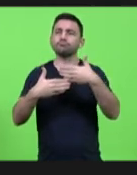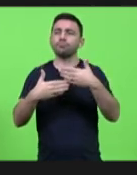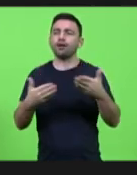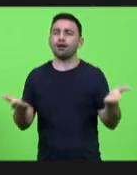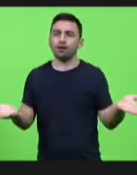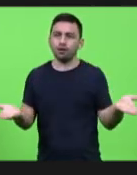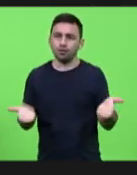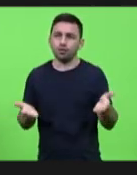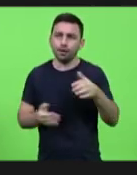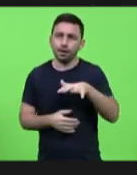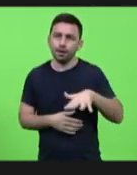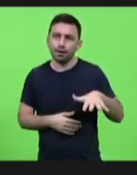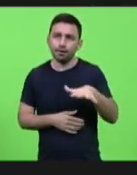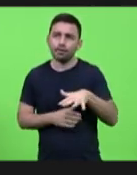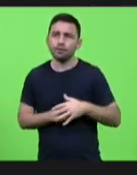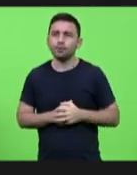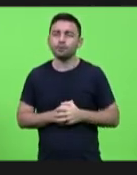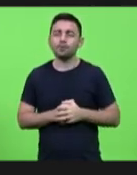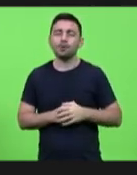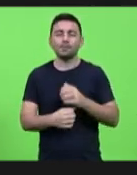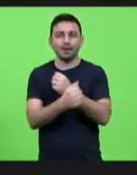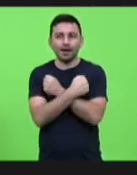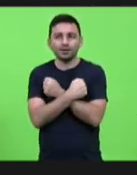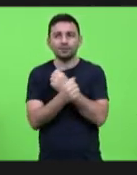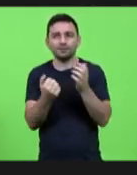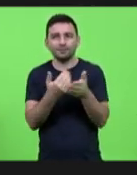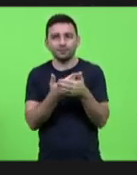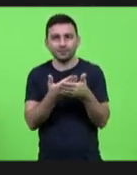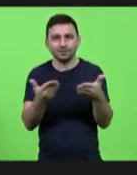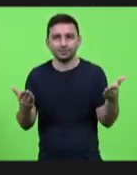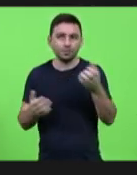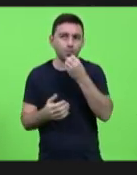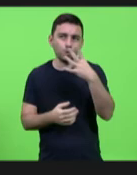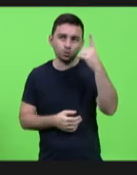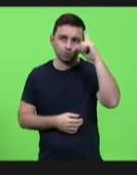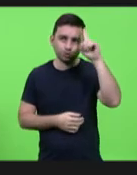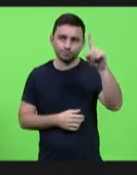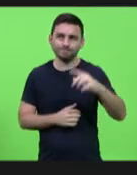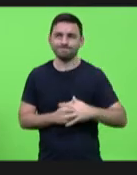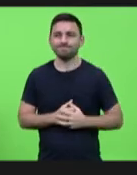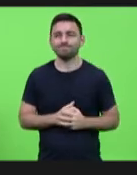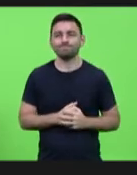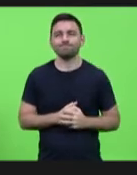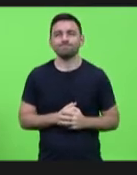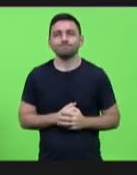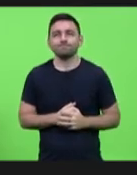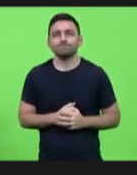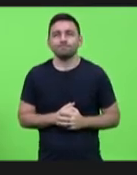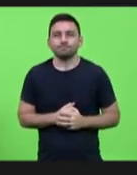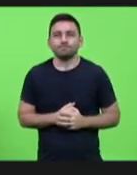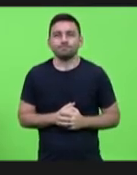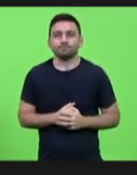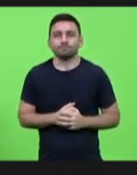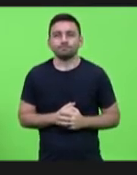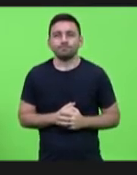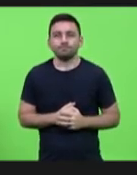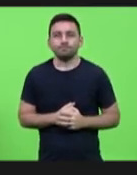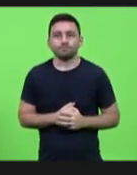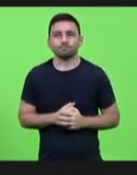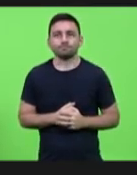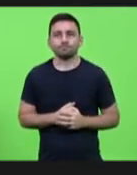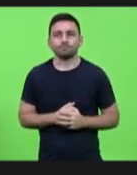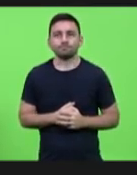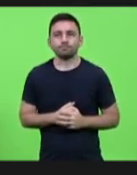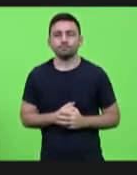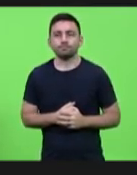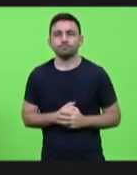nessa área tá bom um abraço a todos vocês bom dia e obrigado pela oportunidade de participar aqui também nesse grupo tão importante